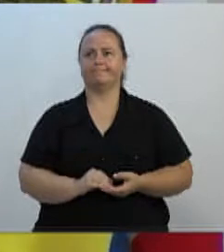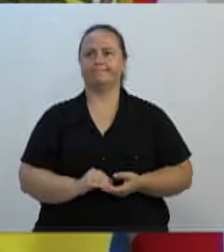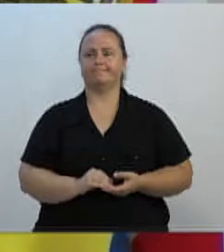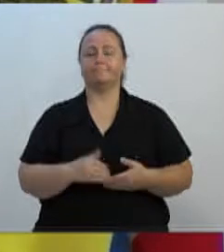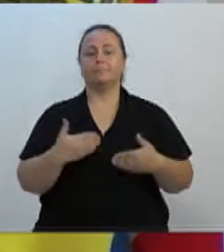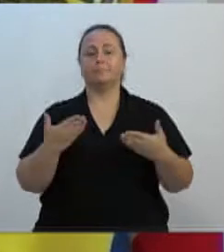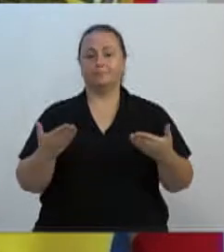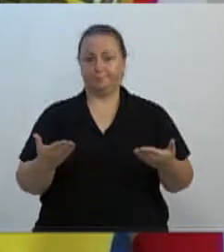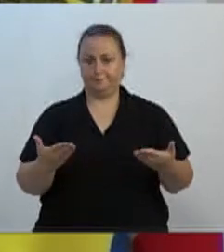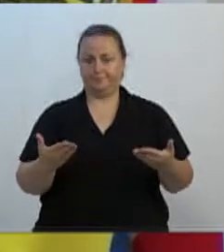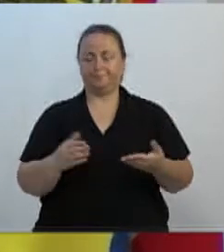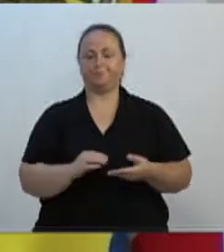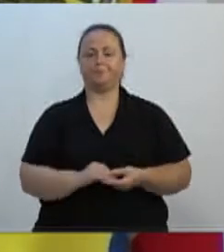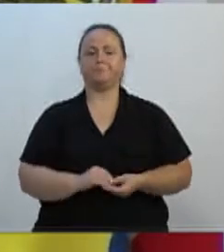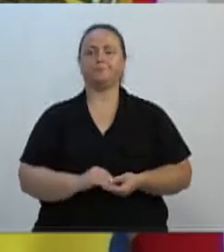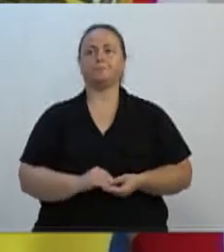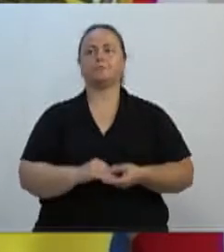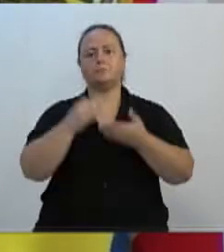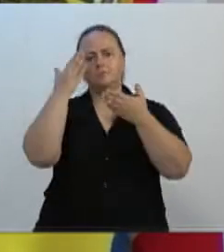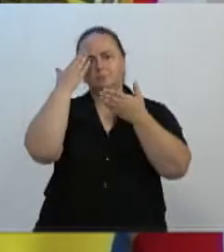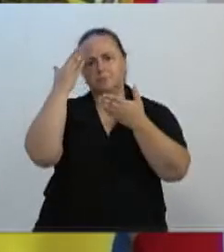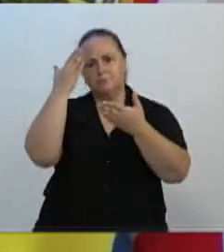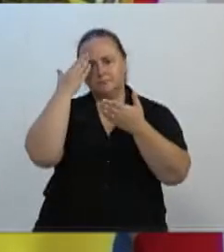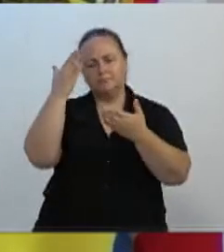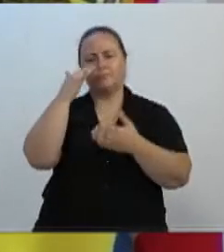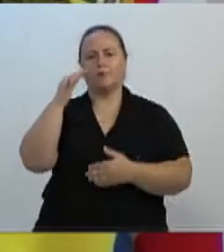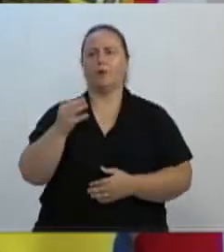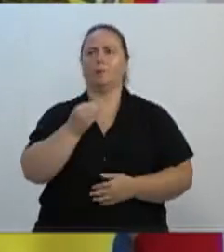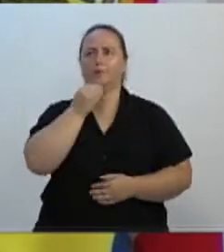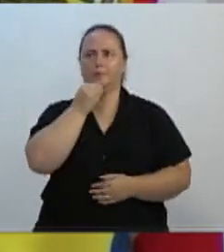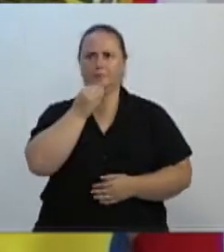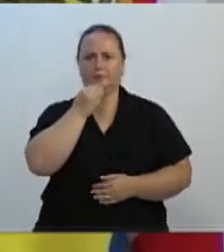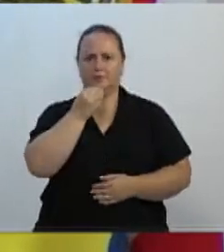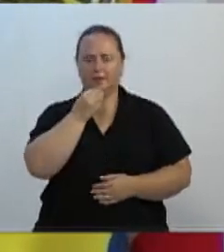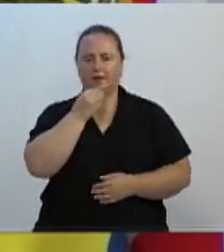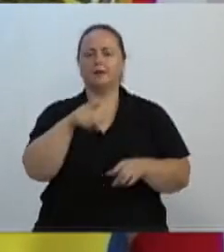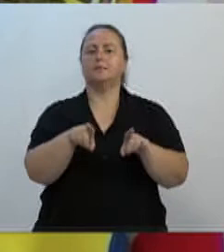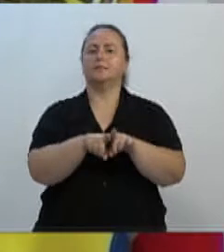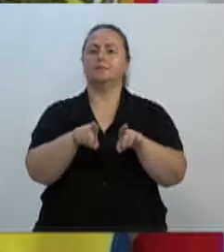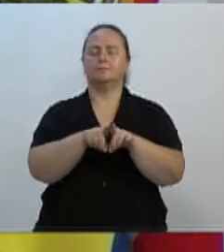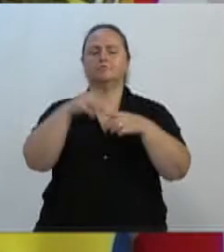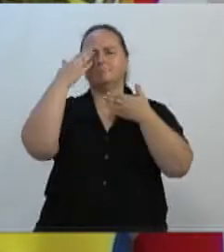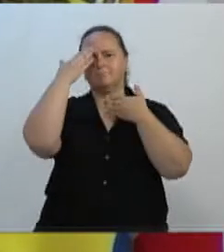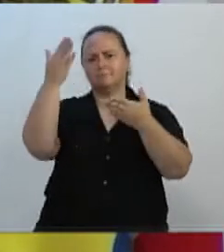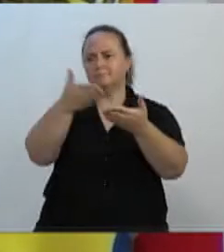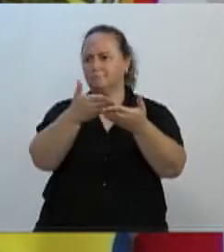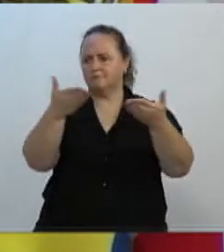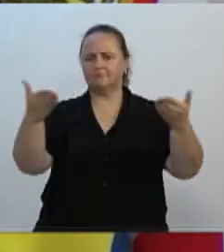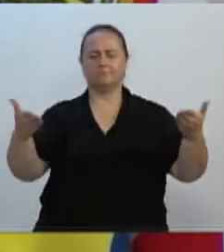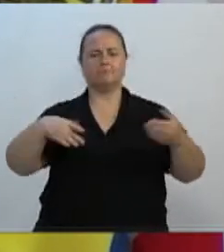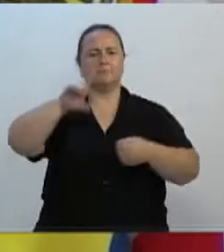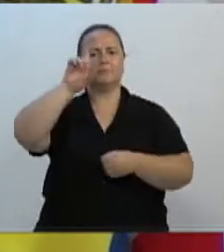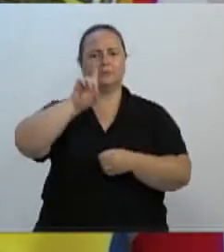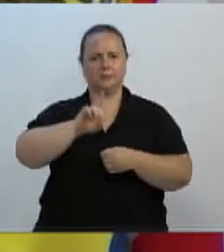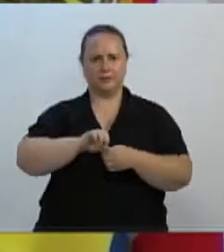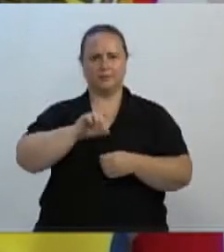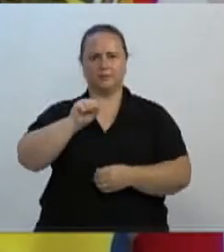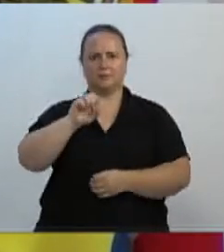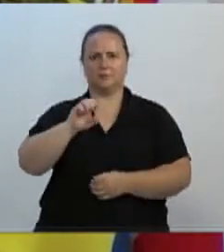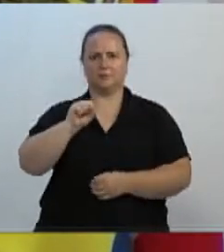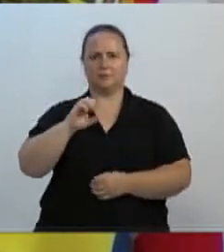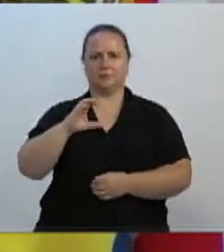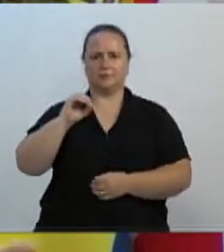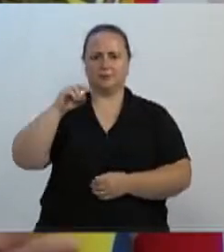Senhores vereadores, agradecemos a oportunidade das nossas dispensadas, agradecemos a presença de todos os diretores do Sescão Blumenau, que nos dão a honra de